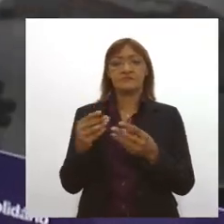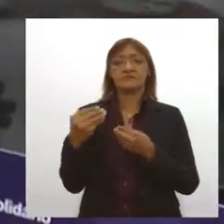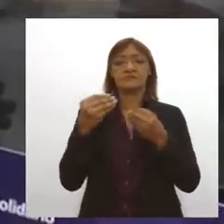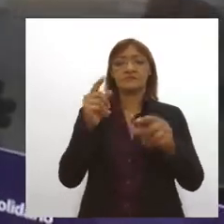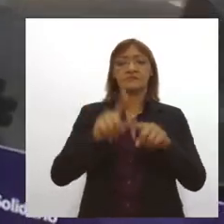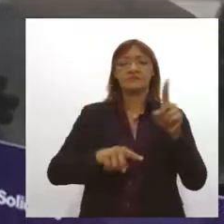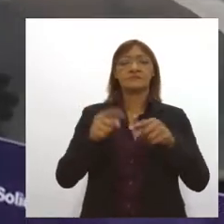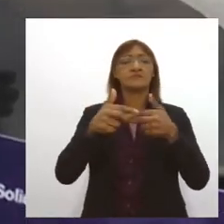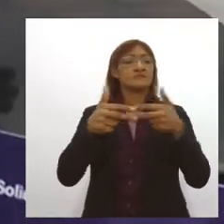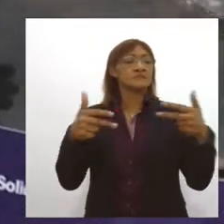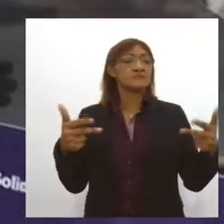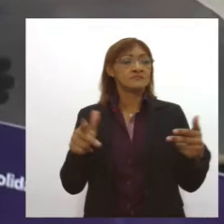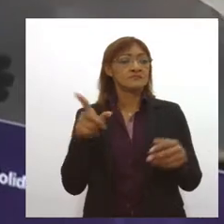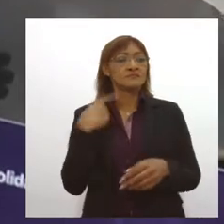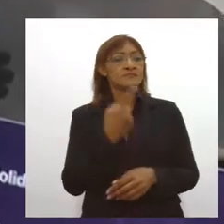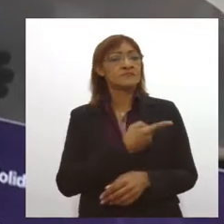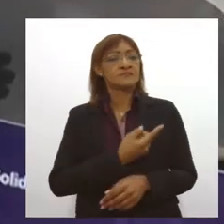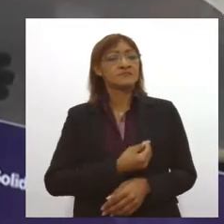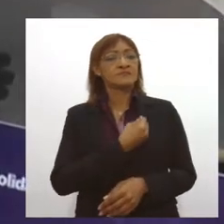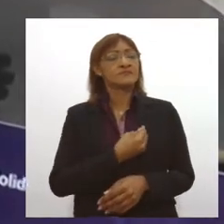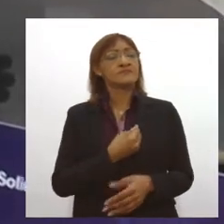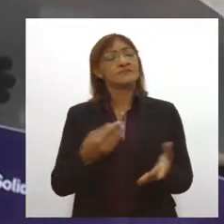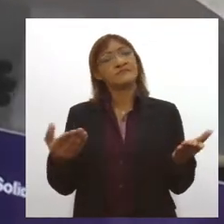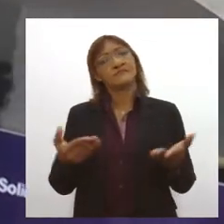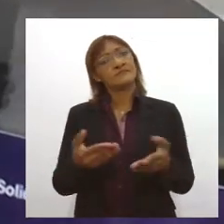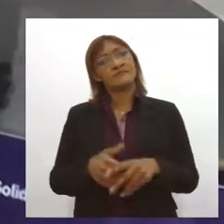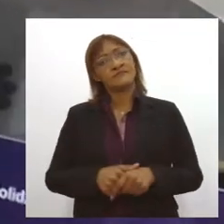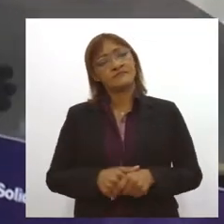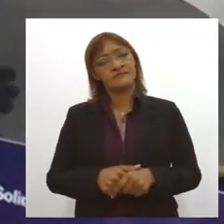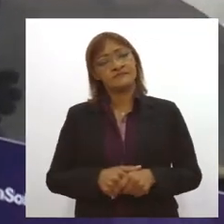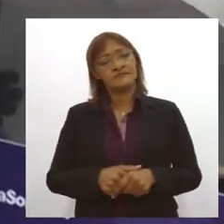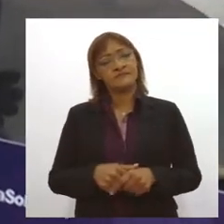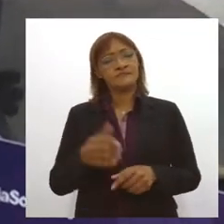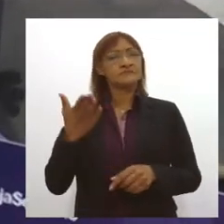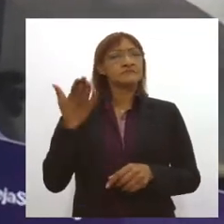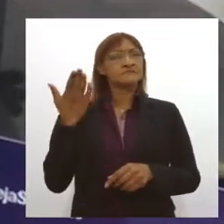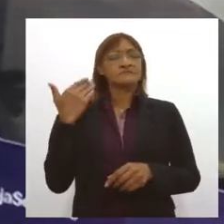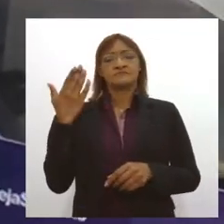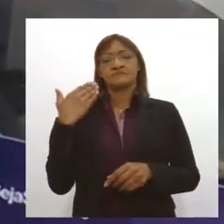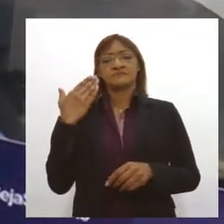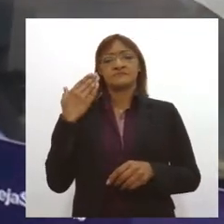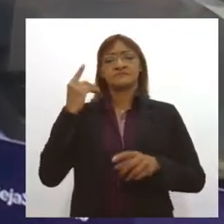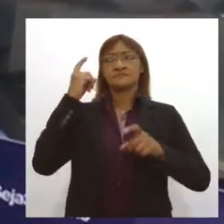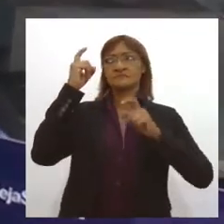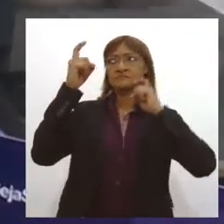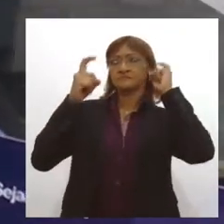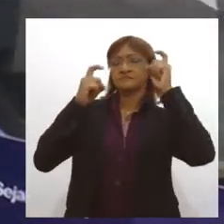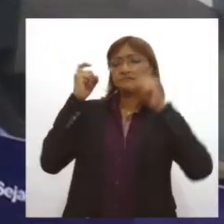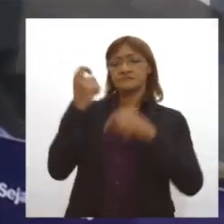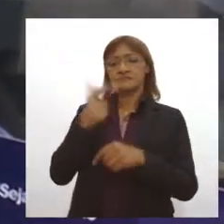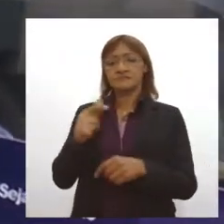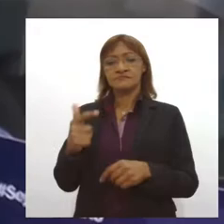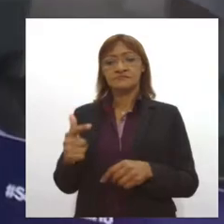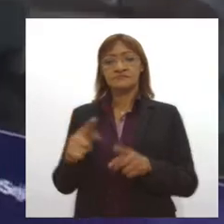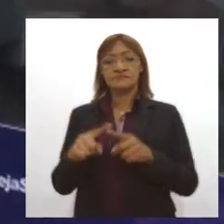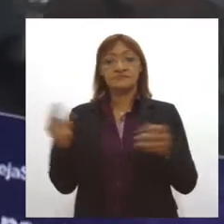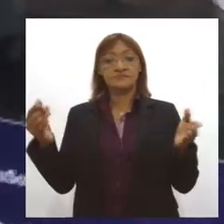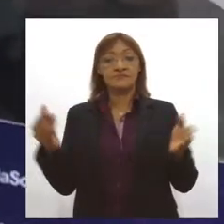olha que nós estávamos vivendo um momento que ainda era muito menos preocupante do que nós estamos vivendo hoje.